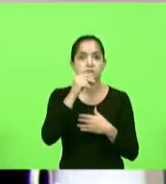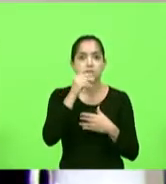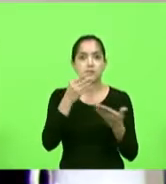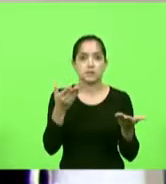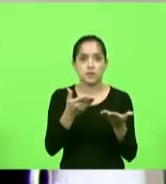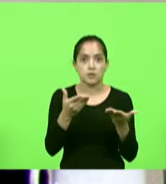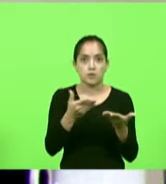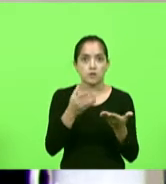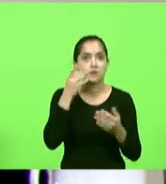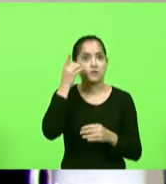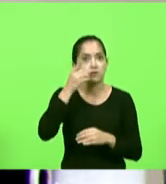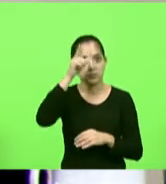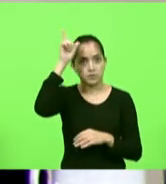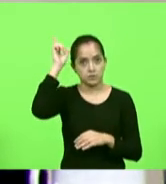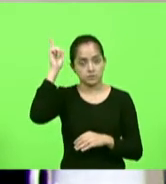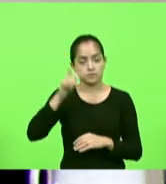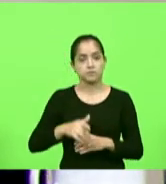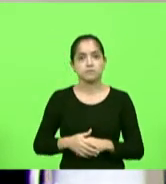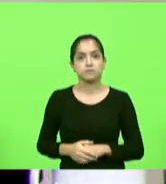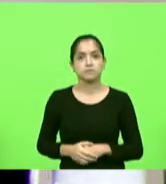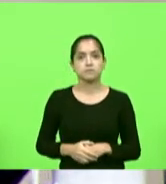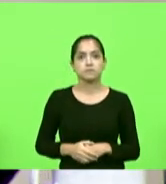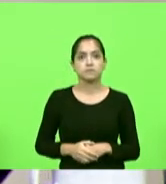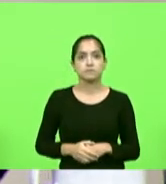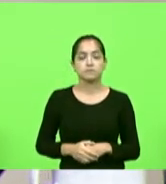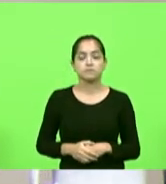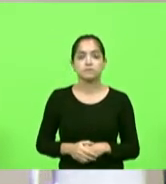deputado sargento lima por 10 minutos deputado